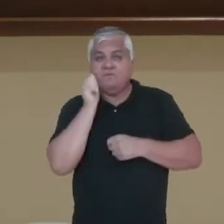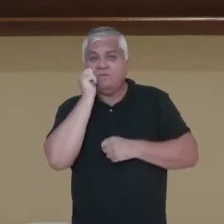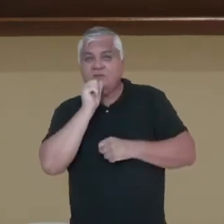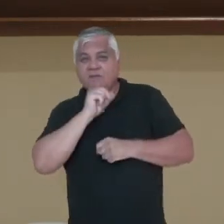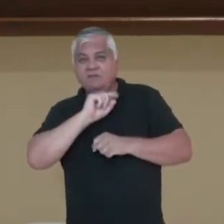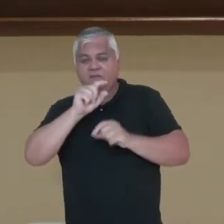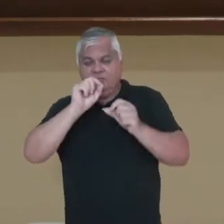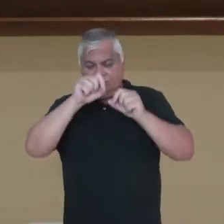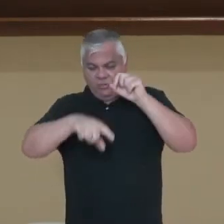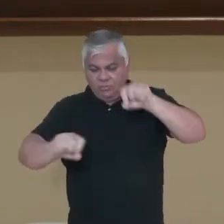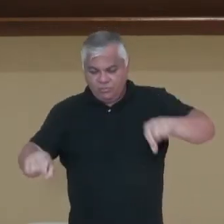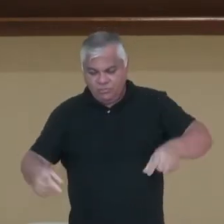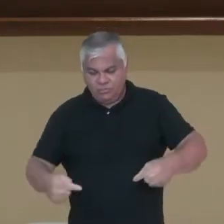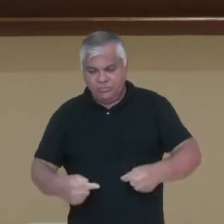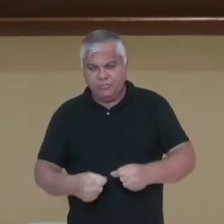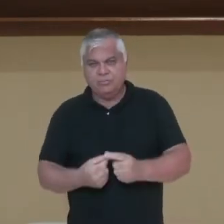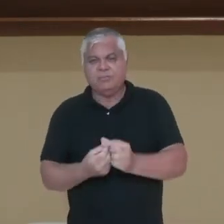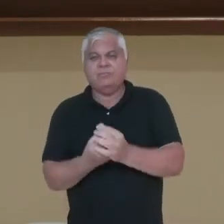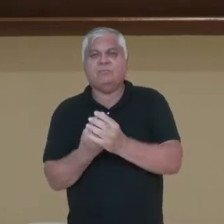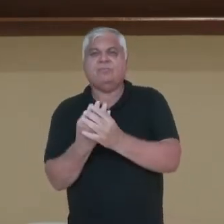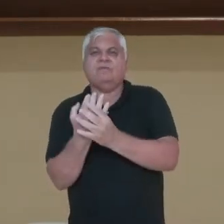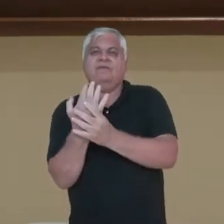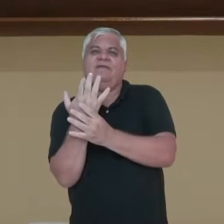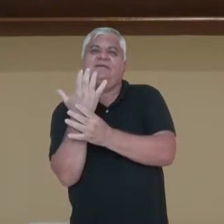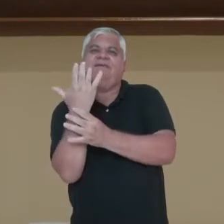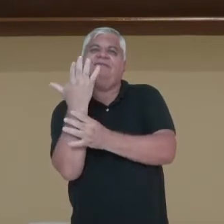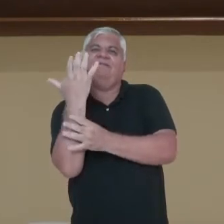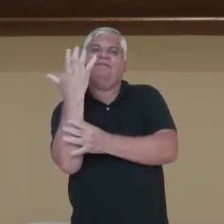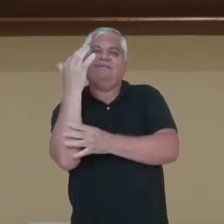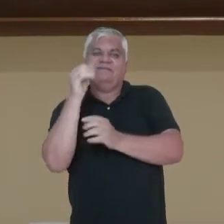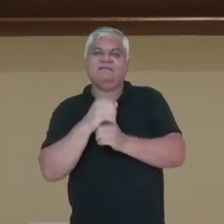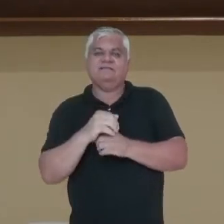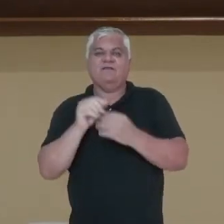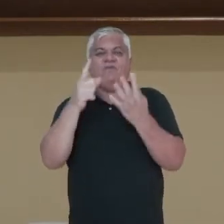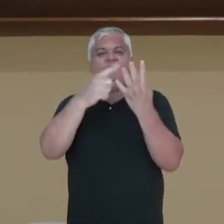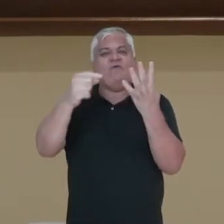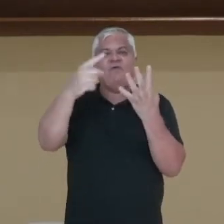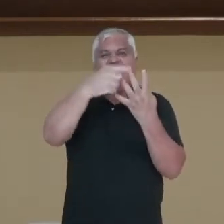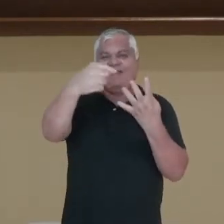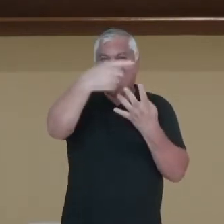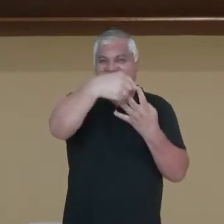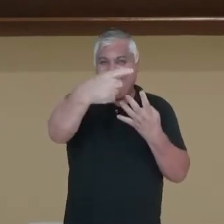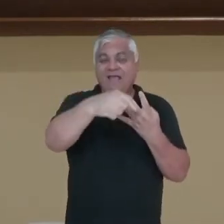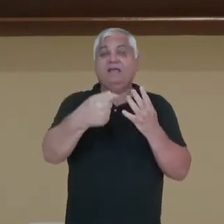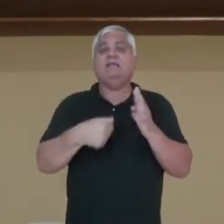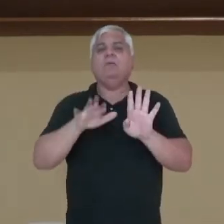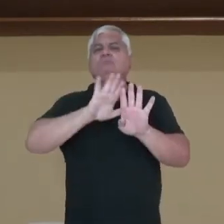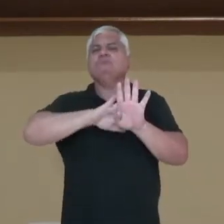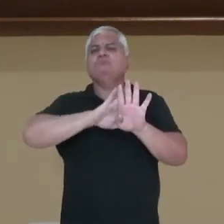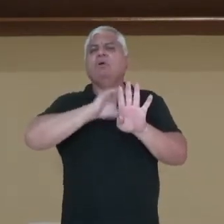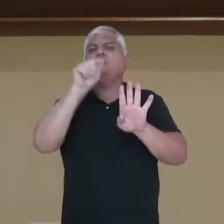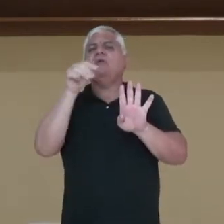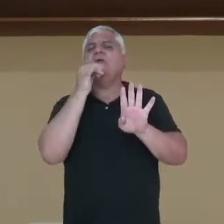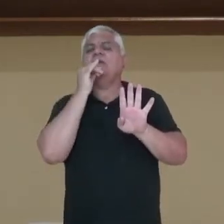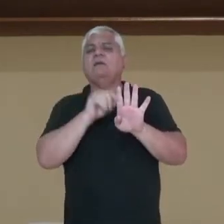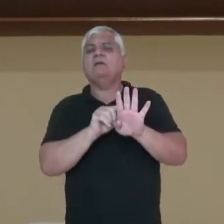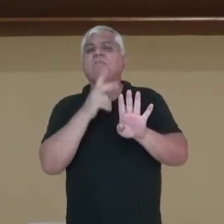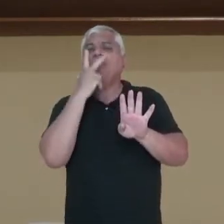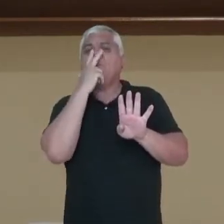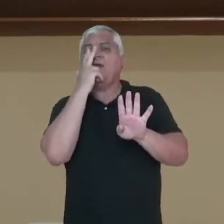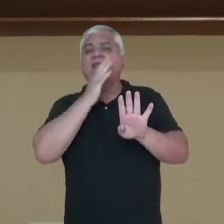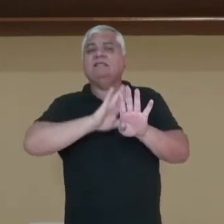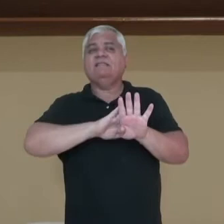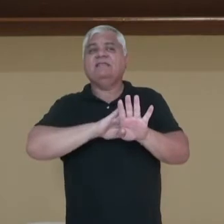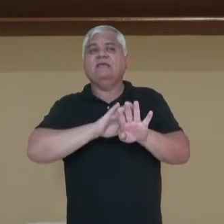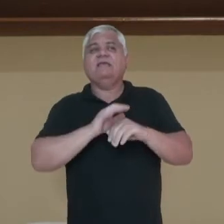planta. Ok? O rizoma seria o caule, a raiz e ali as folhas jovens. Atrás das folhas, durante a época da reprodução, ela produz os